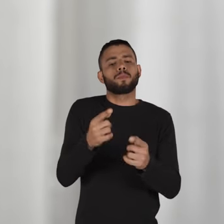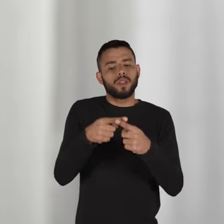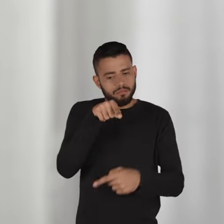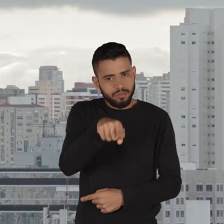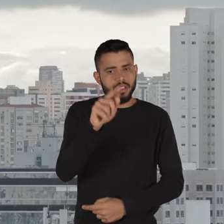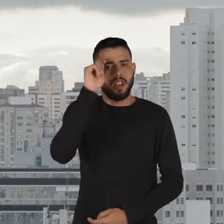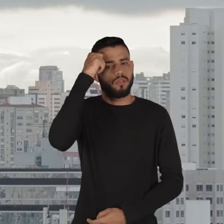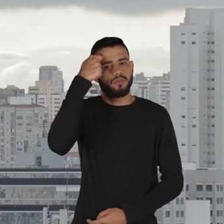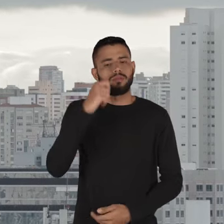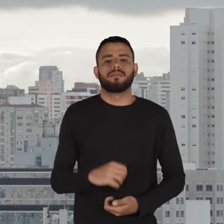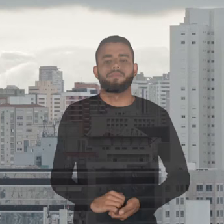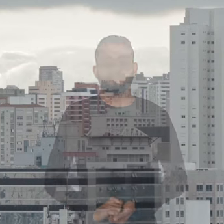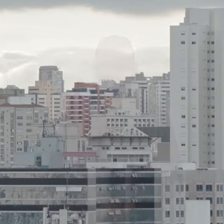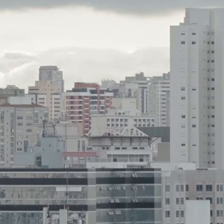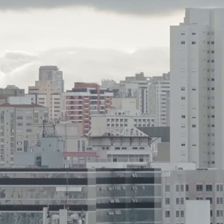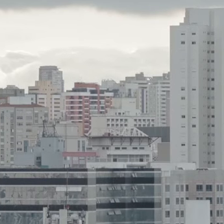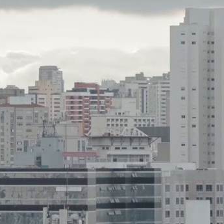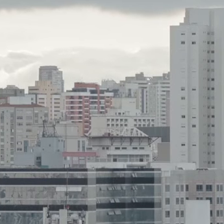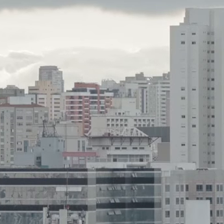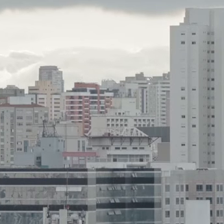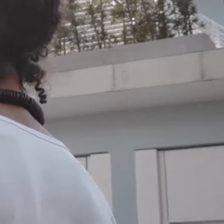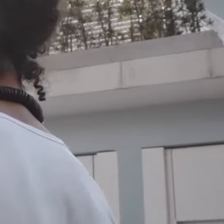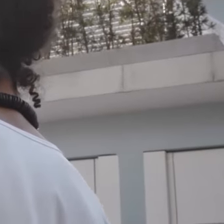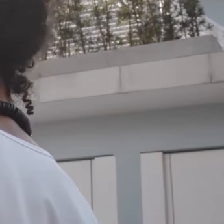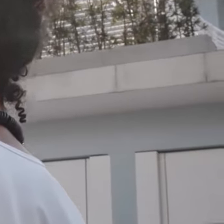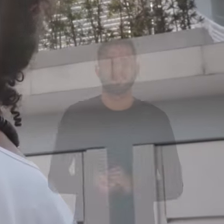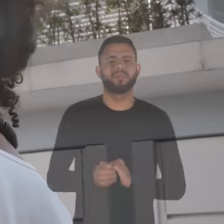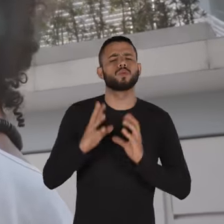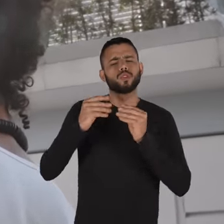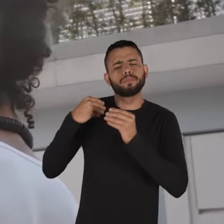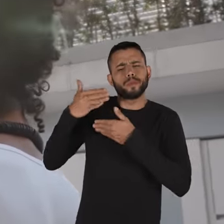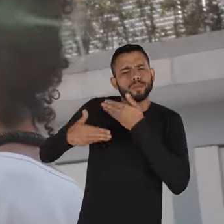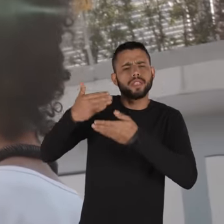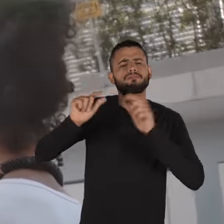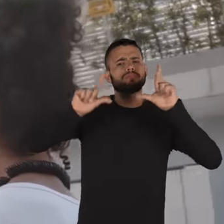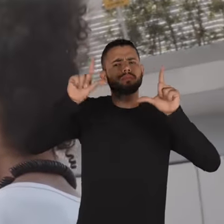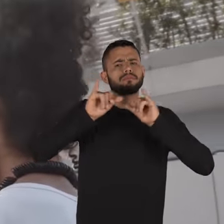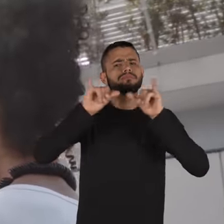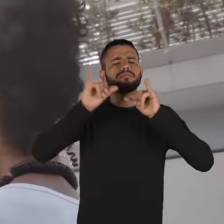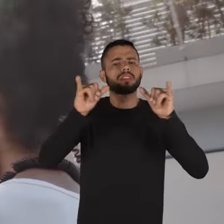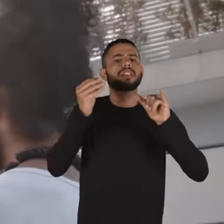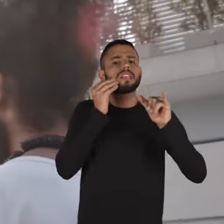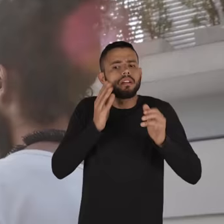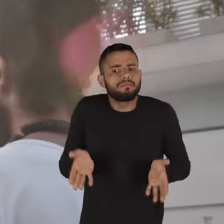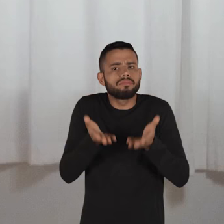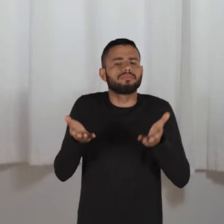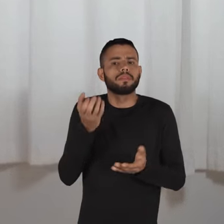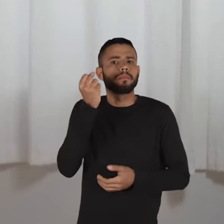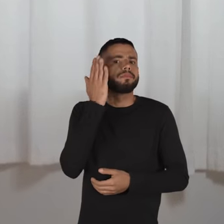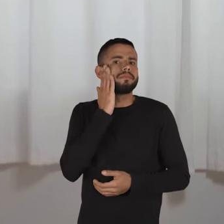você é negro. Felipe Cirilo é educador e bailarino. Todo esse processo midiático de embranquecimento